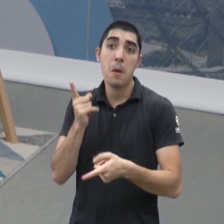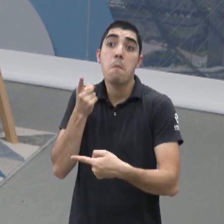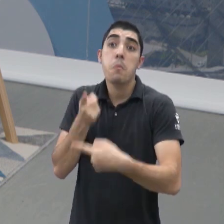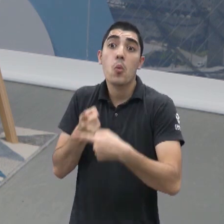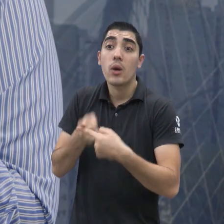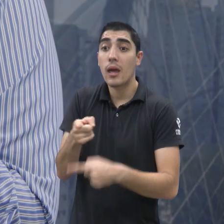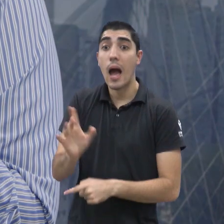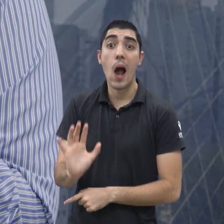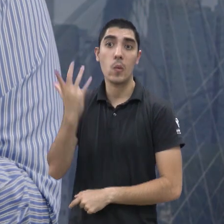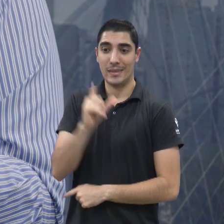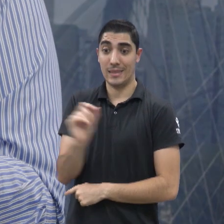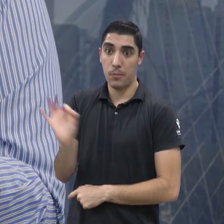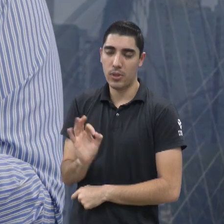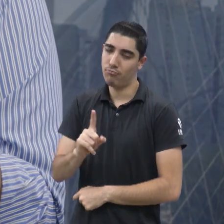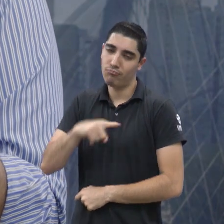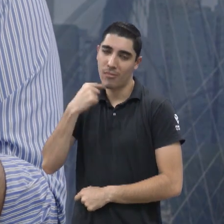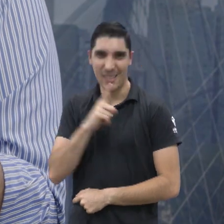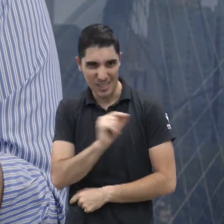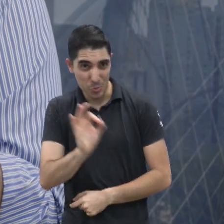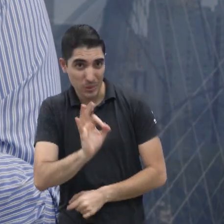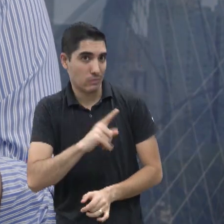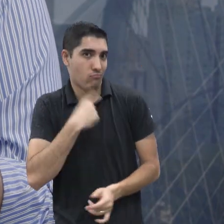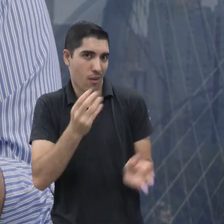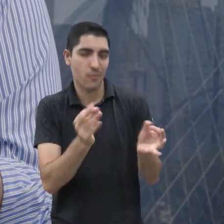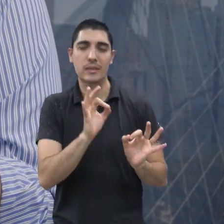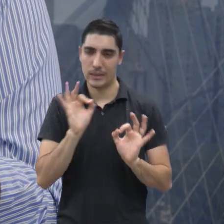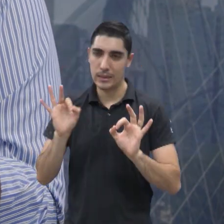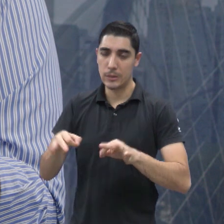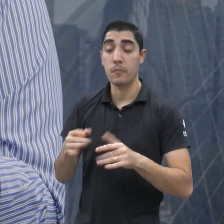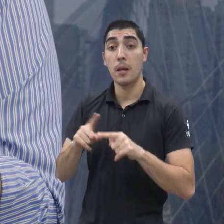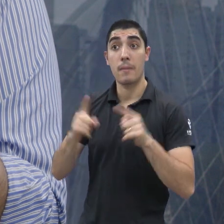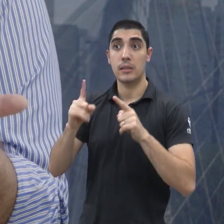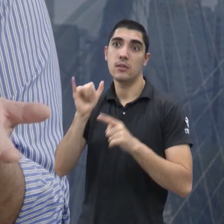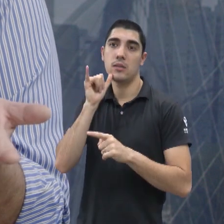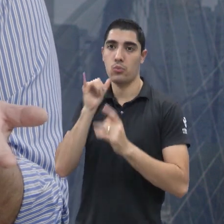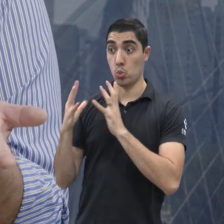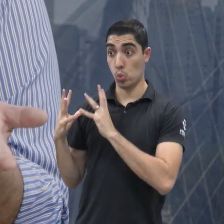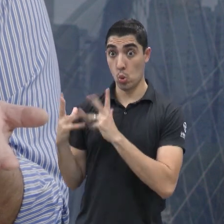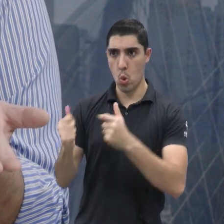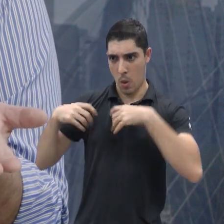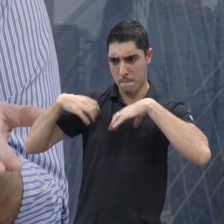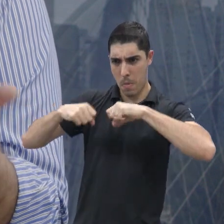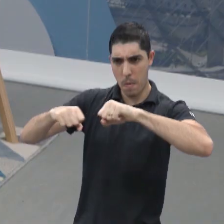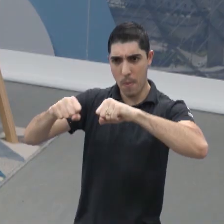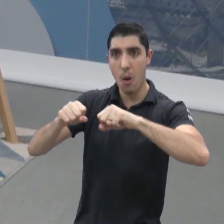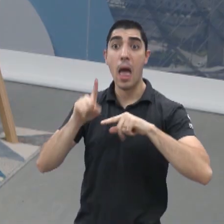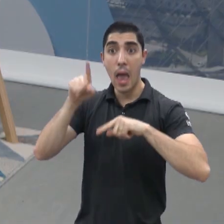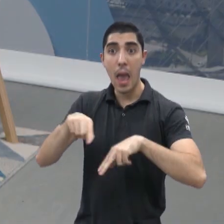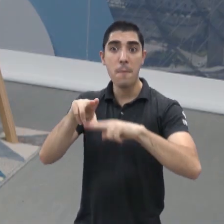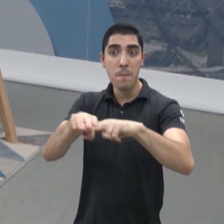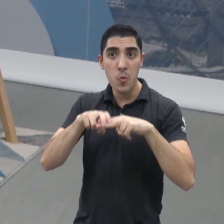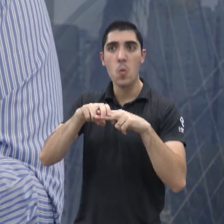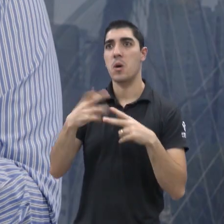não tem jeito. Quanto aos apagões, obviamente, não são todos os apagões que são... Tem a ver necessariamente. com isso,